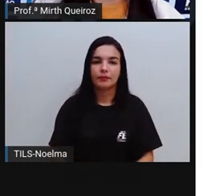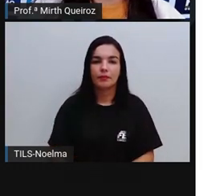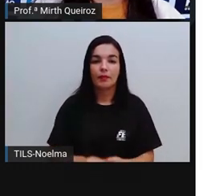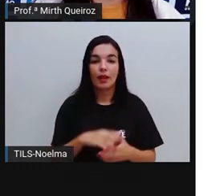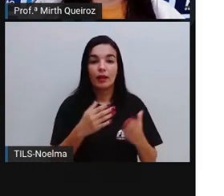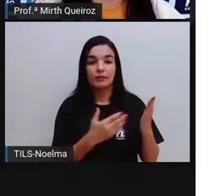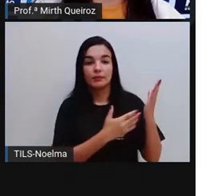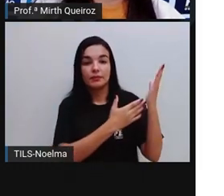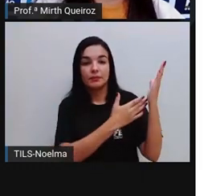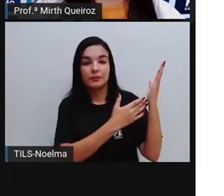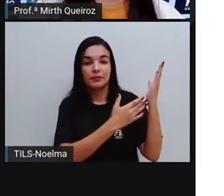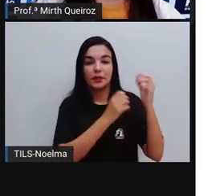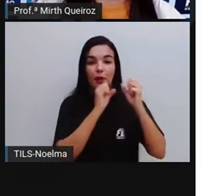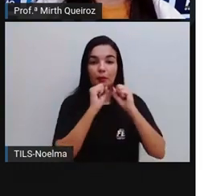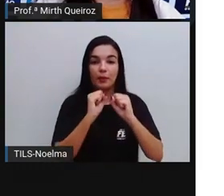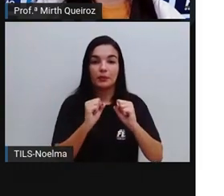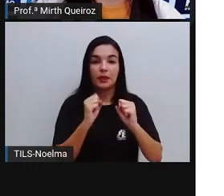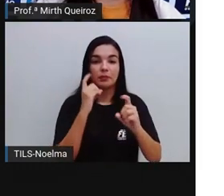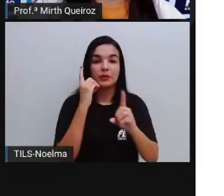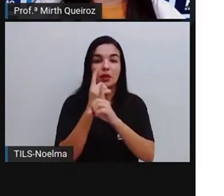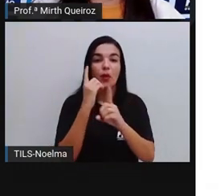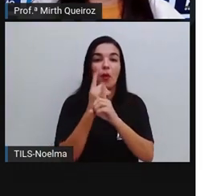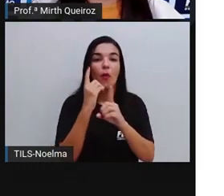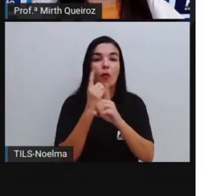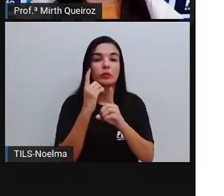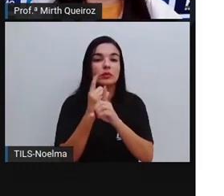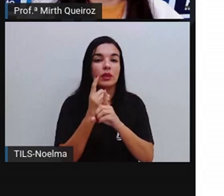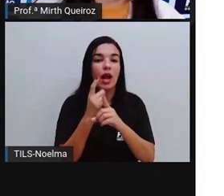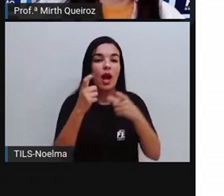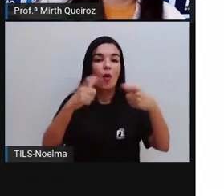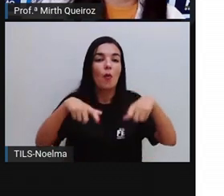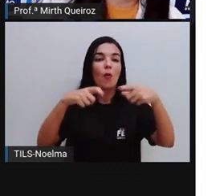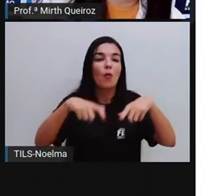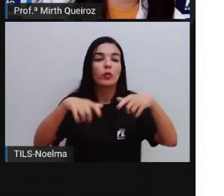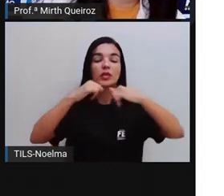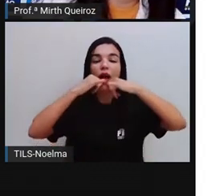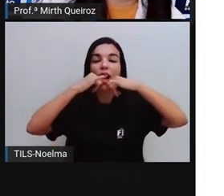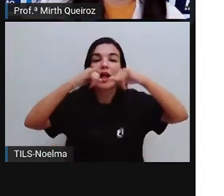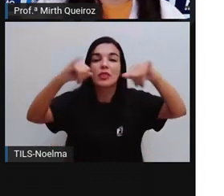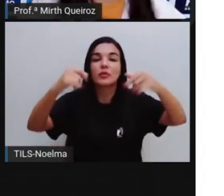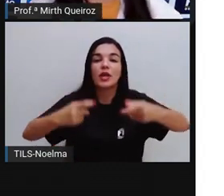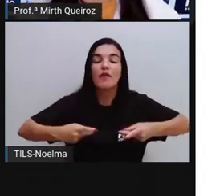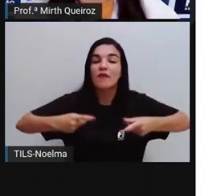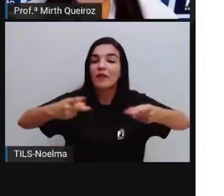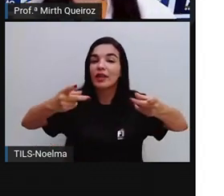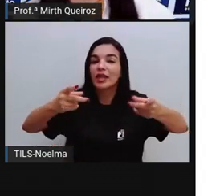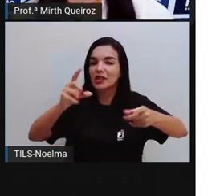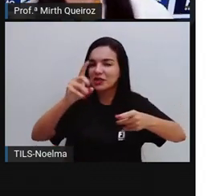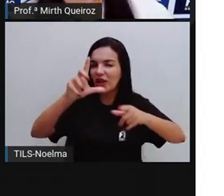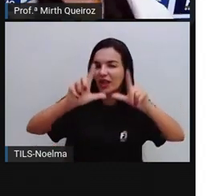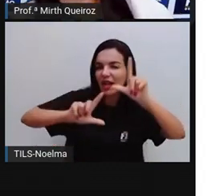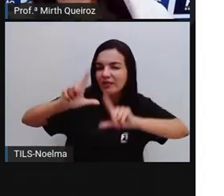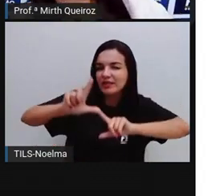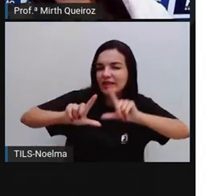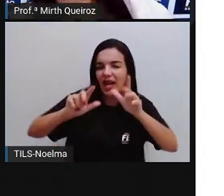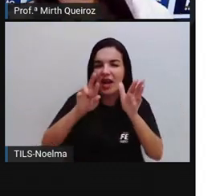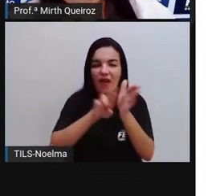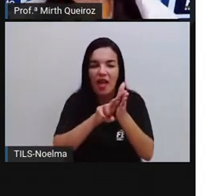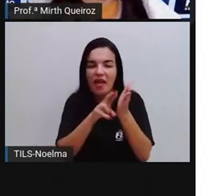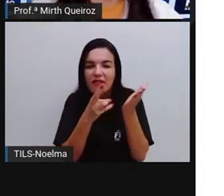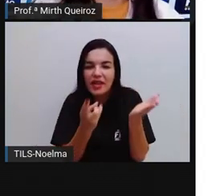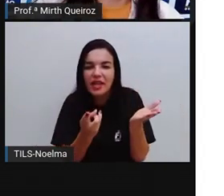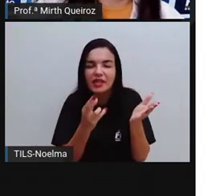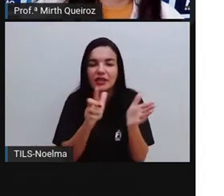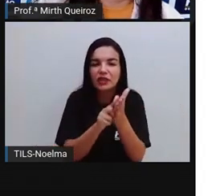Podemos encontrar os anúncios publicitários, não somente na televisão, não somente em revistas